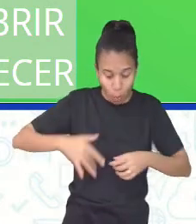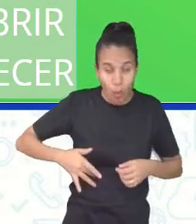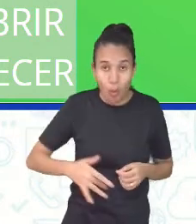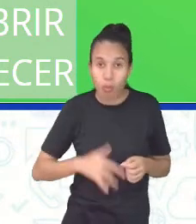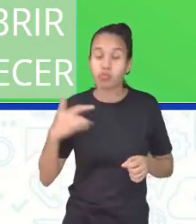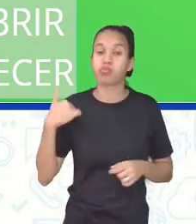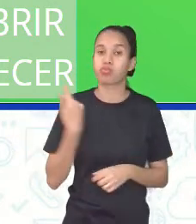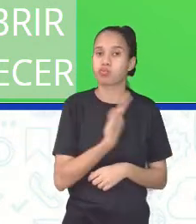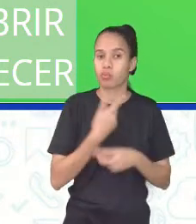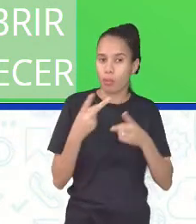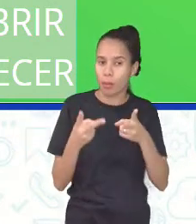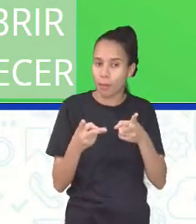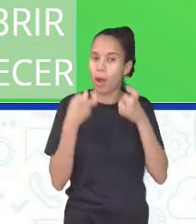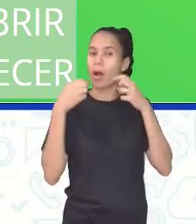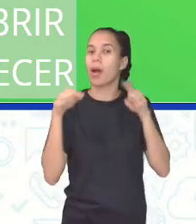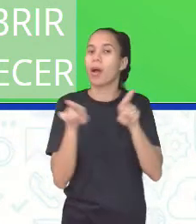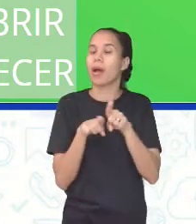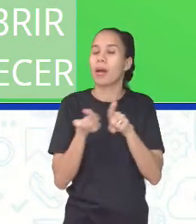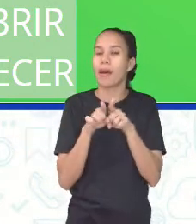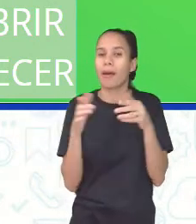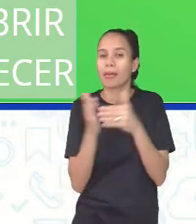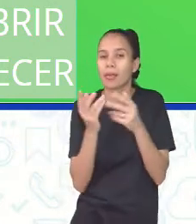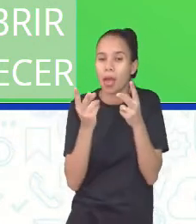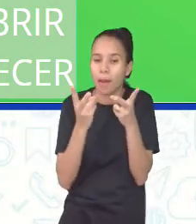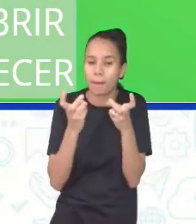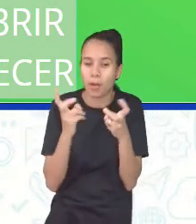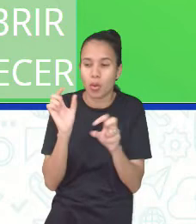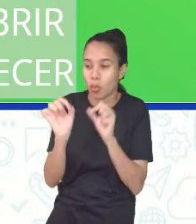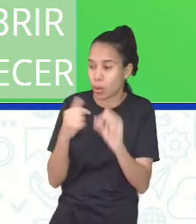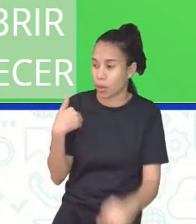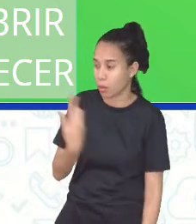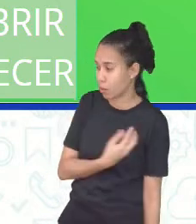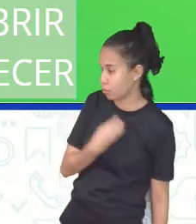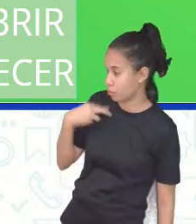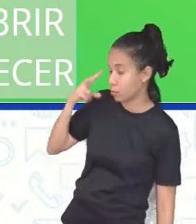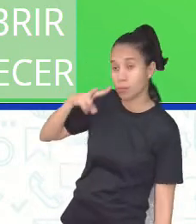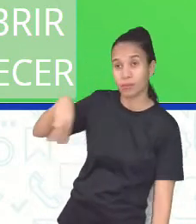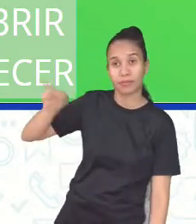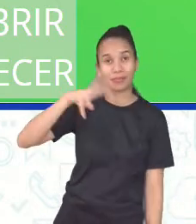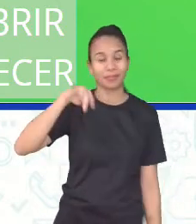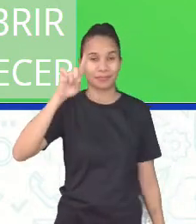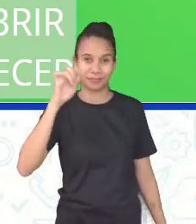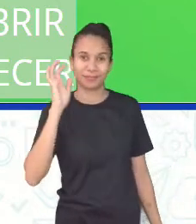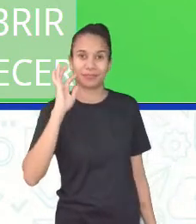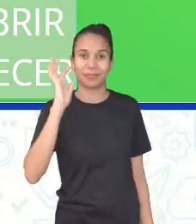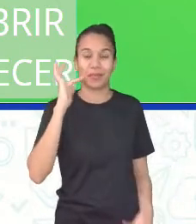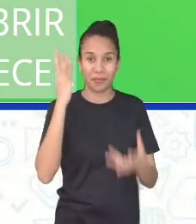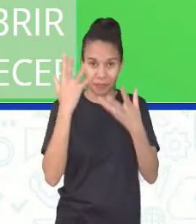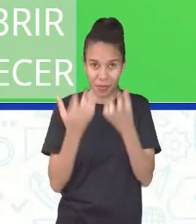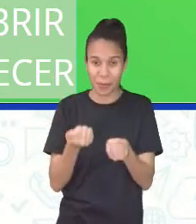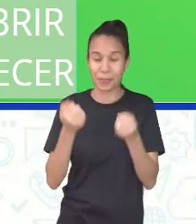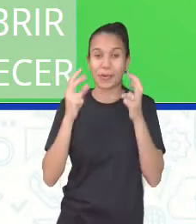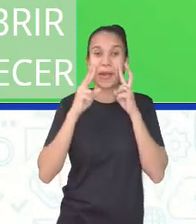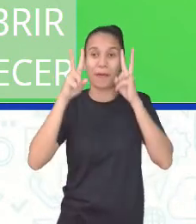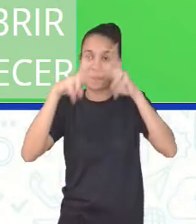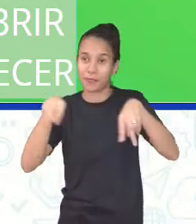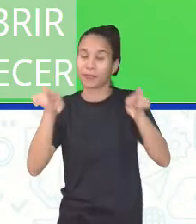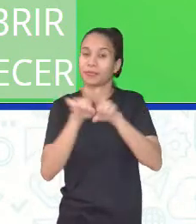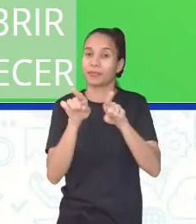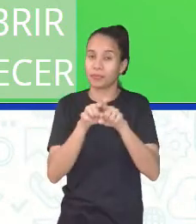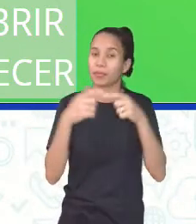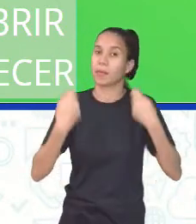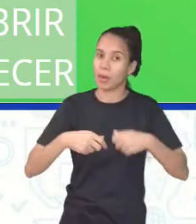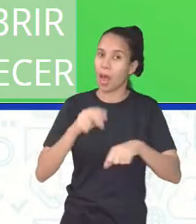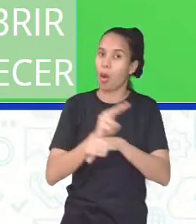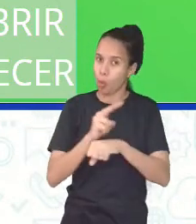gente descubra e até reconhecer o que está em nossa volta. Muito legal. Mas vamos ver que esse tato precisa